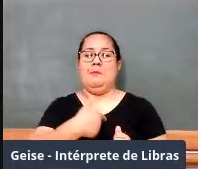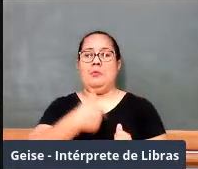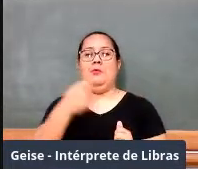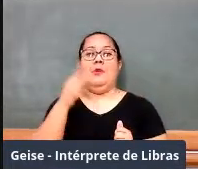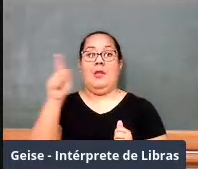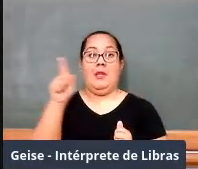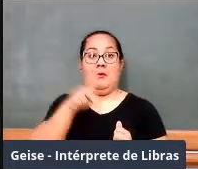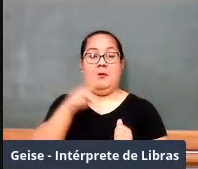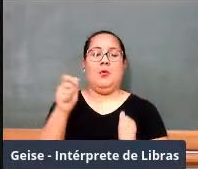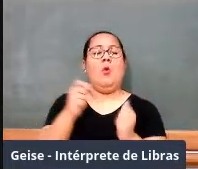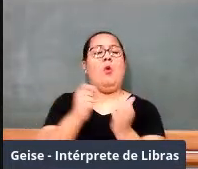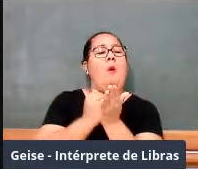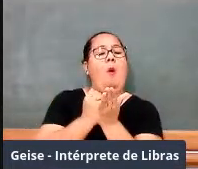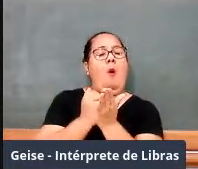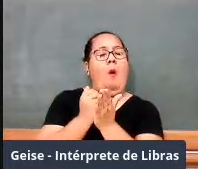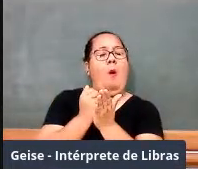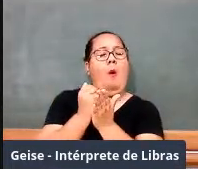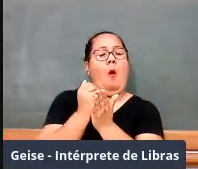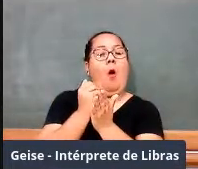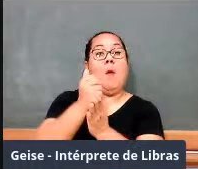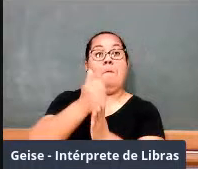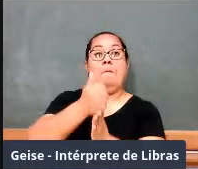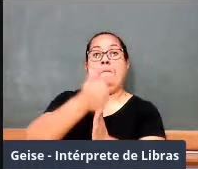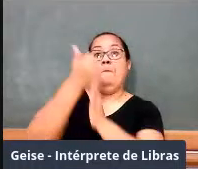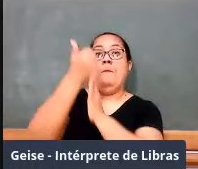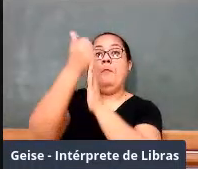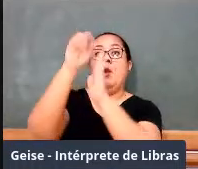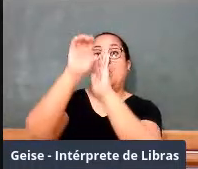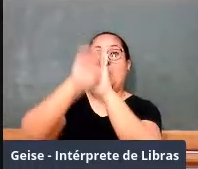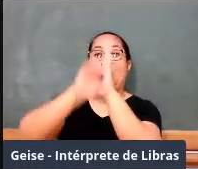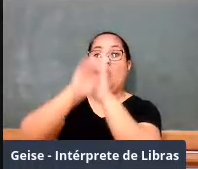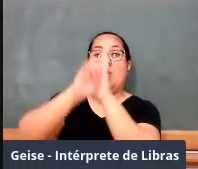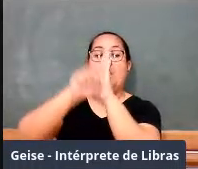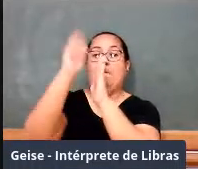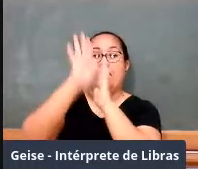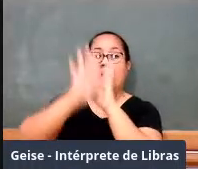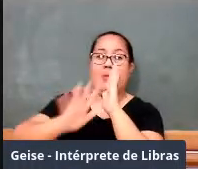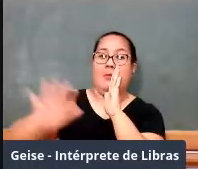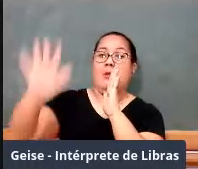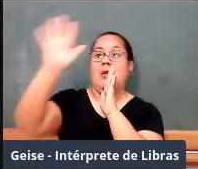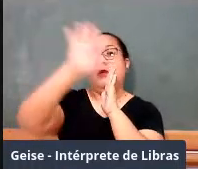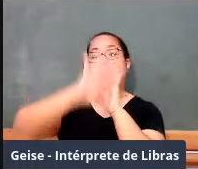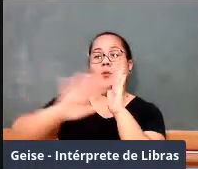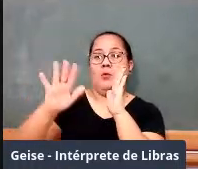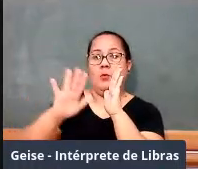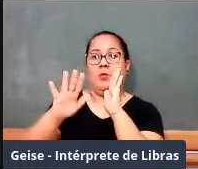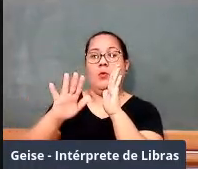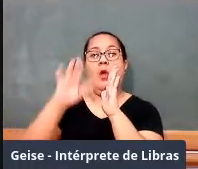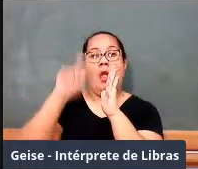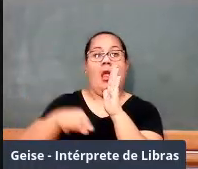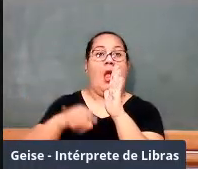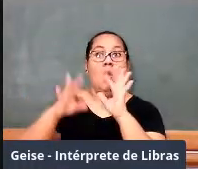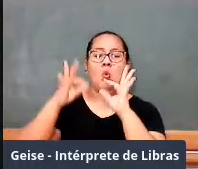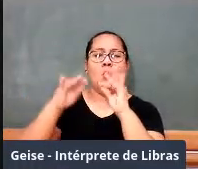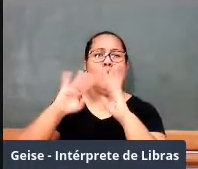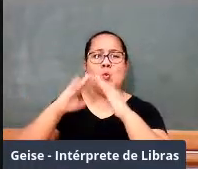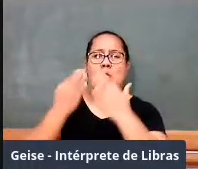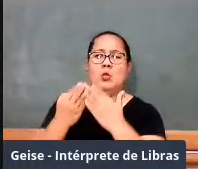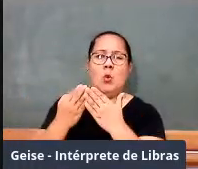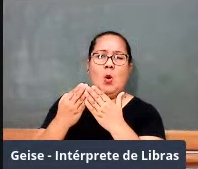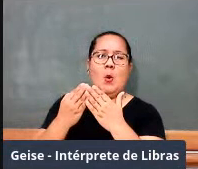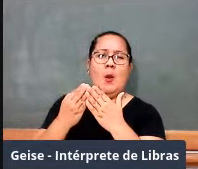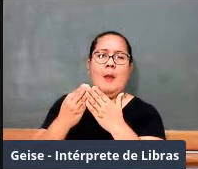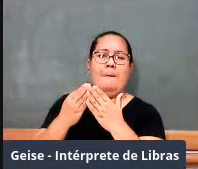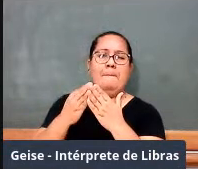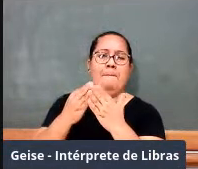elaborar o primeiro currículo nacional que deve valer para todas as escolas brasileiras.